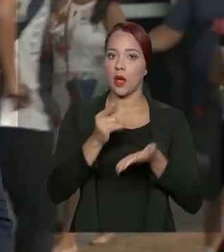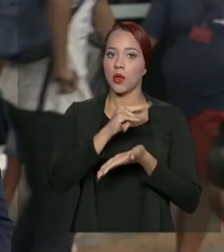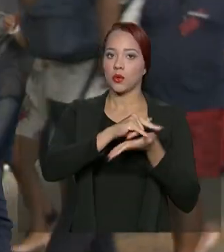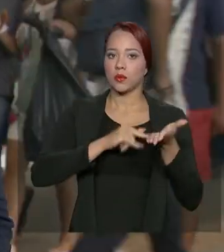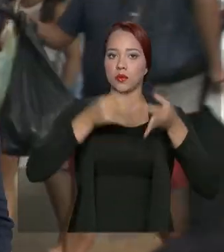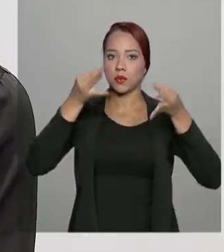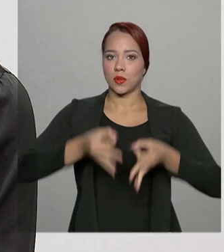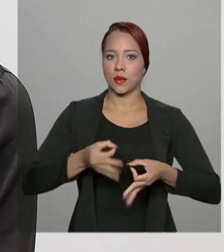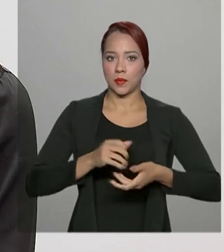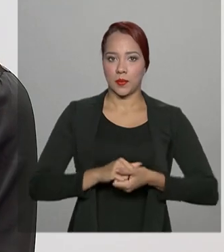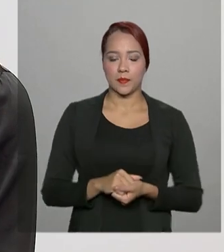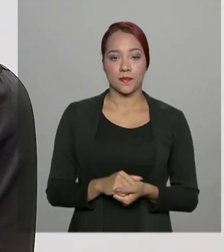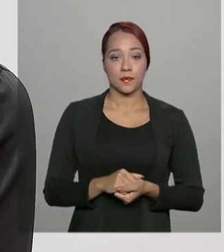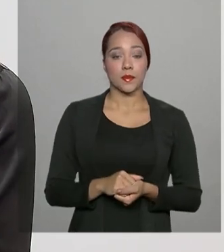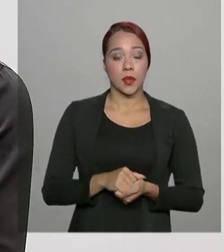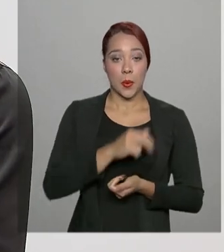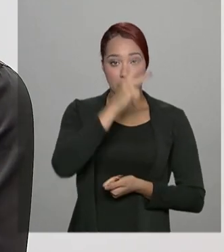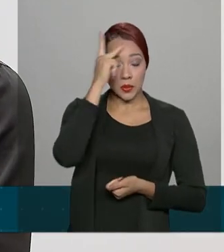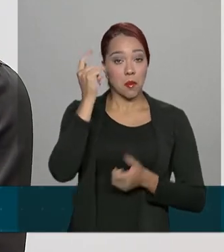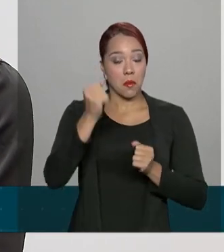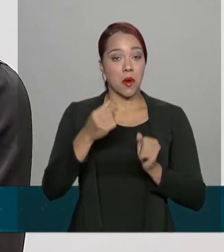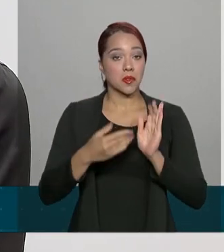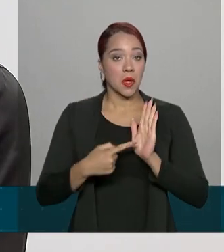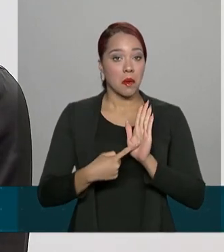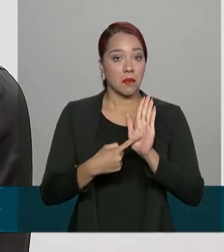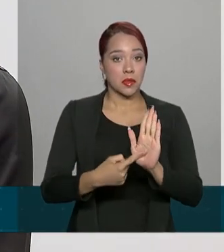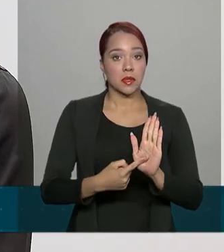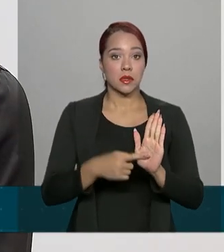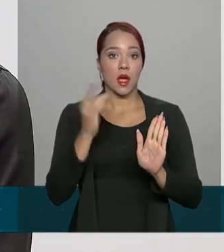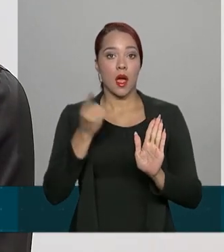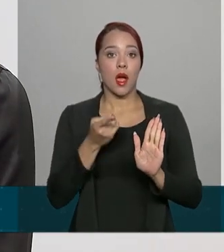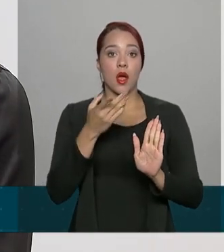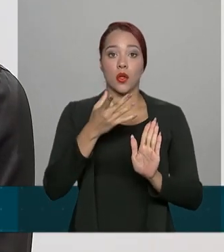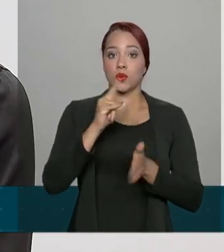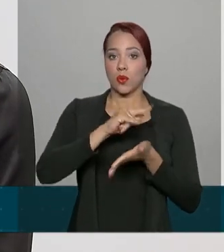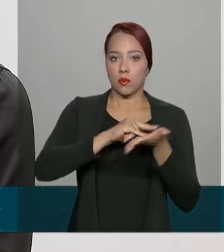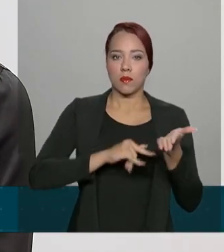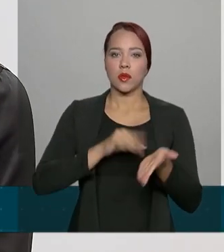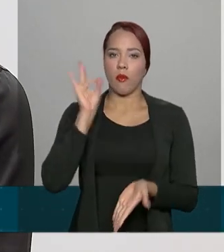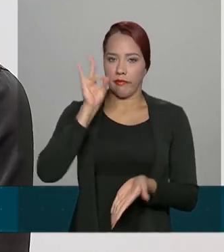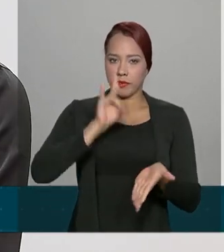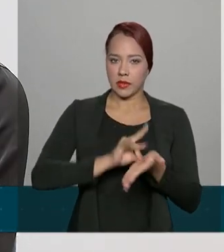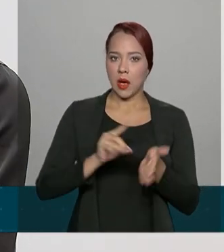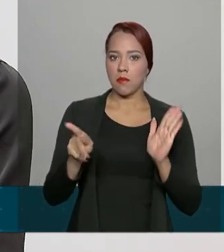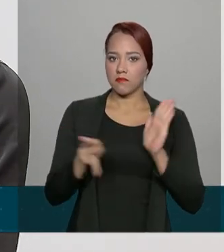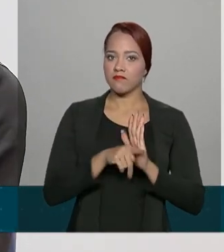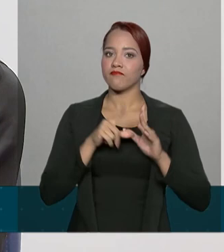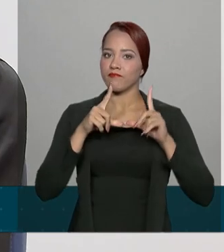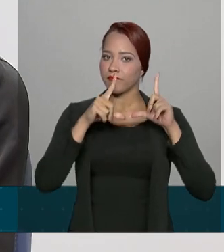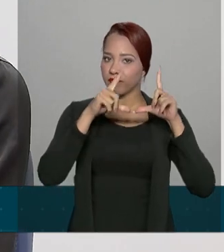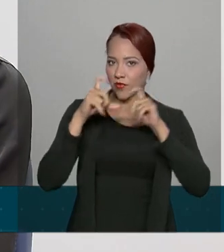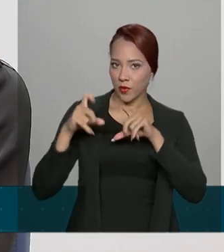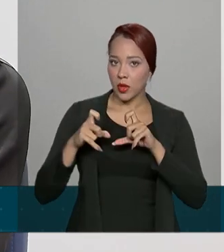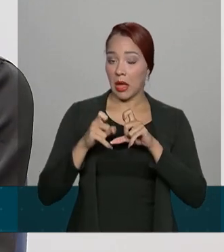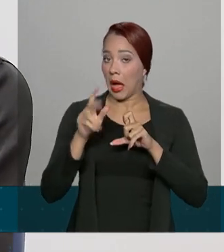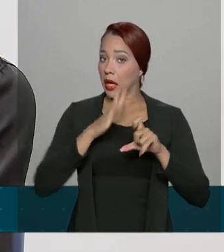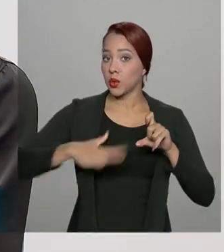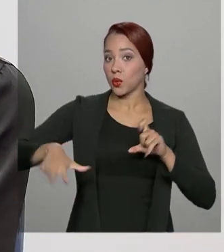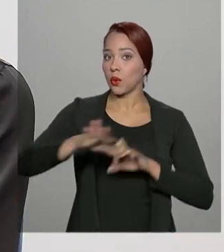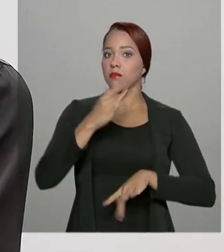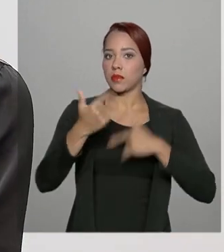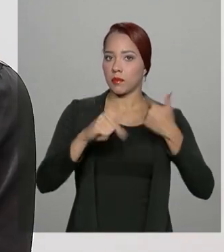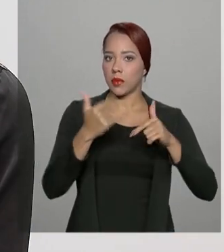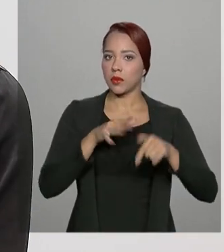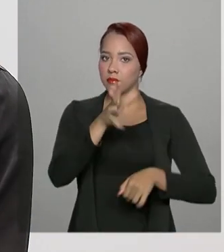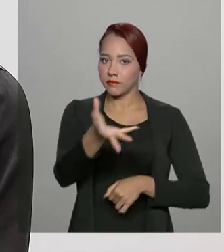necessários. Ele pode apresentar só o seu documento oficial, com foto. todos os trabalhadores para sacar